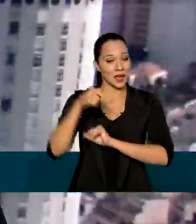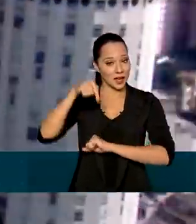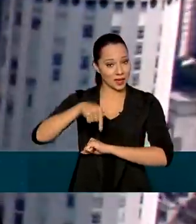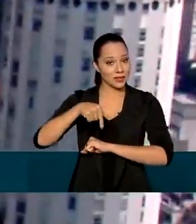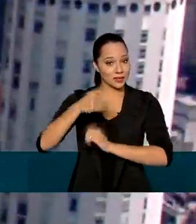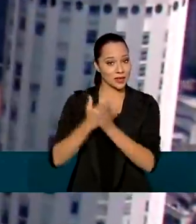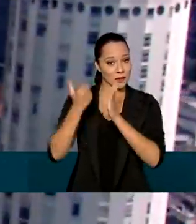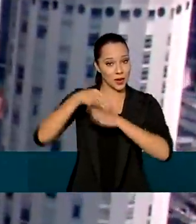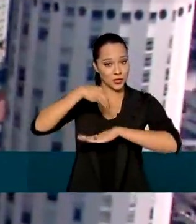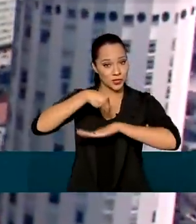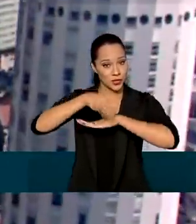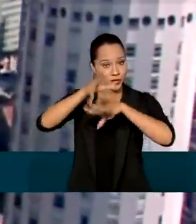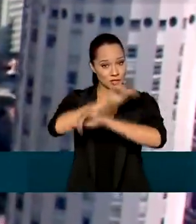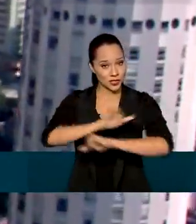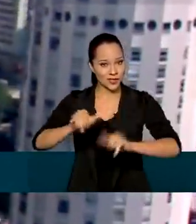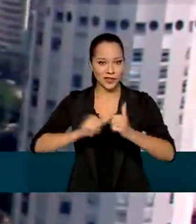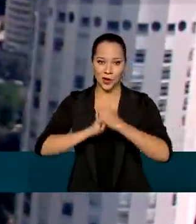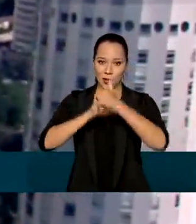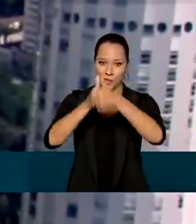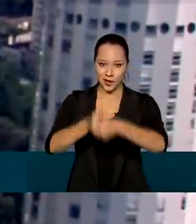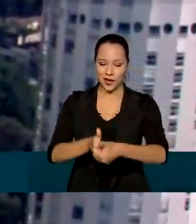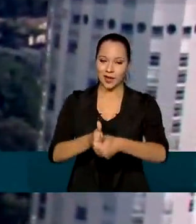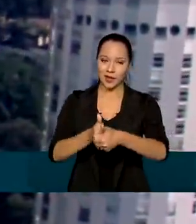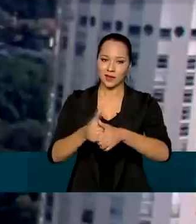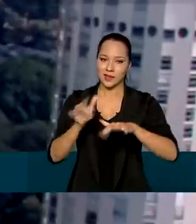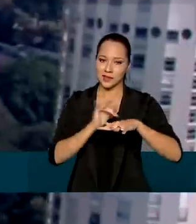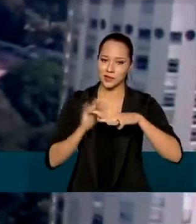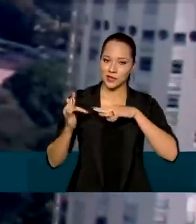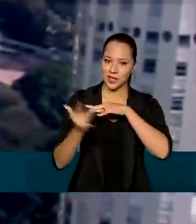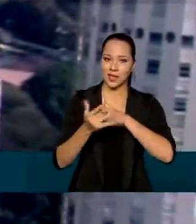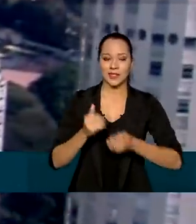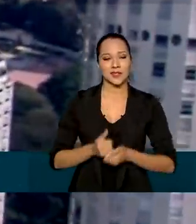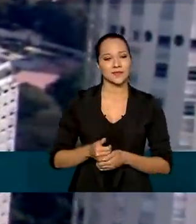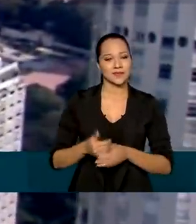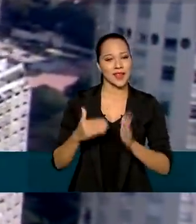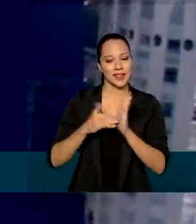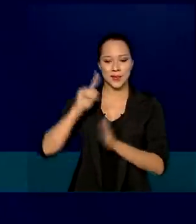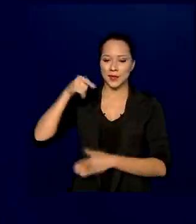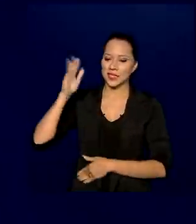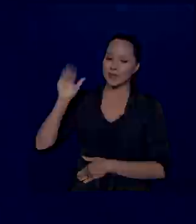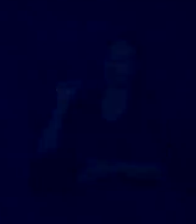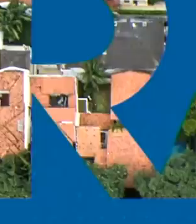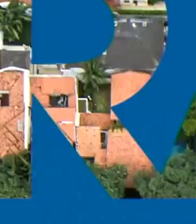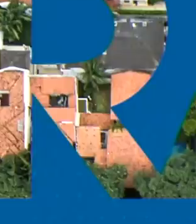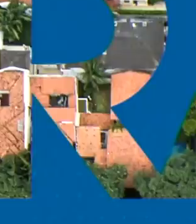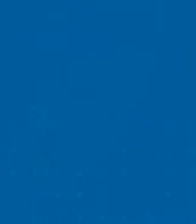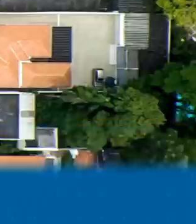Essas e outras notícias você pode acompanhar seguindo as nossas redes sociais. Até a próxima!